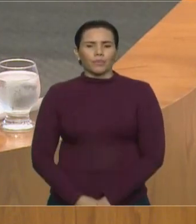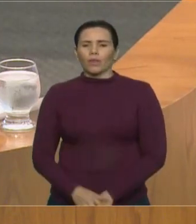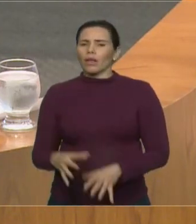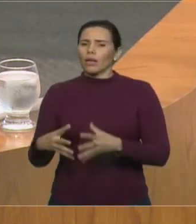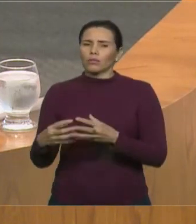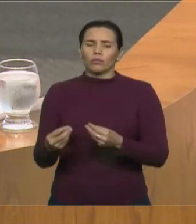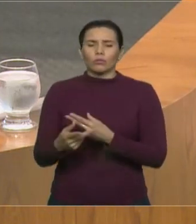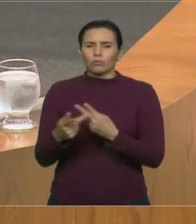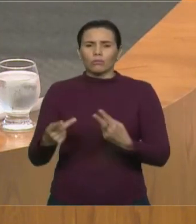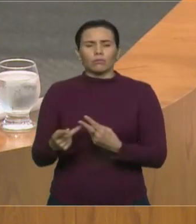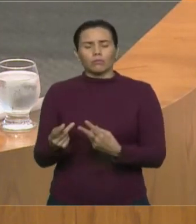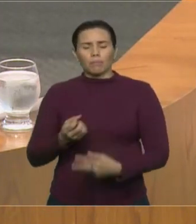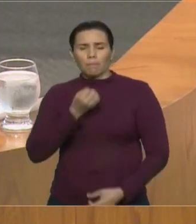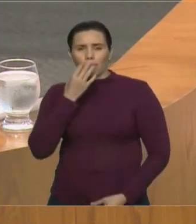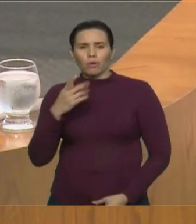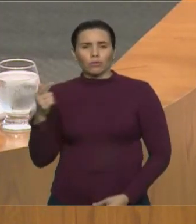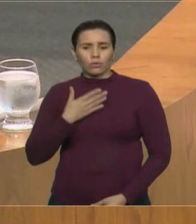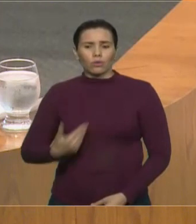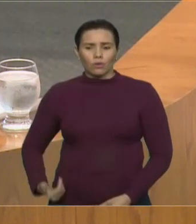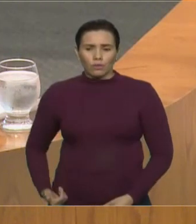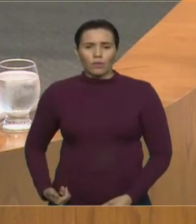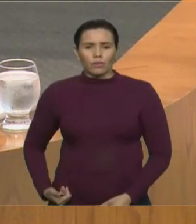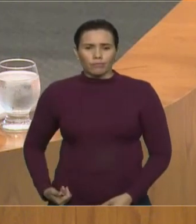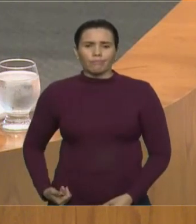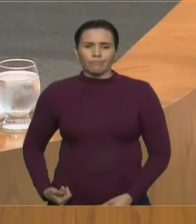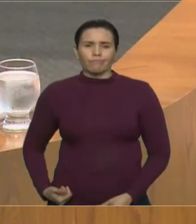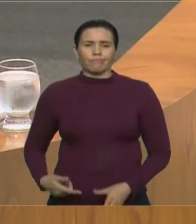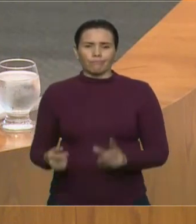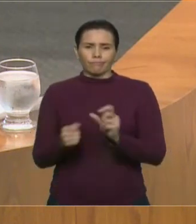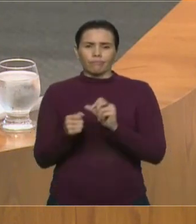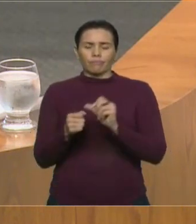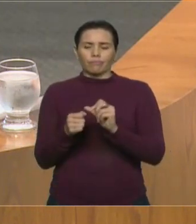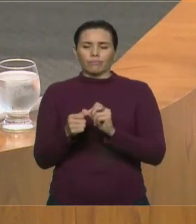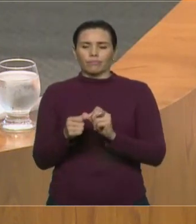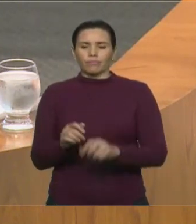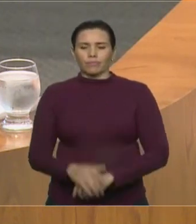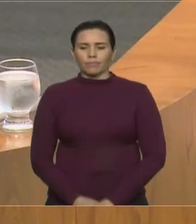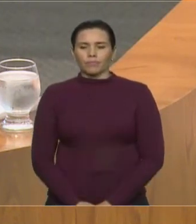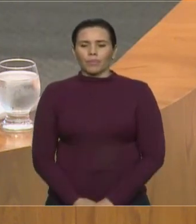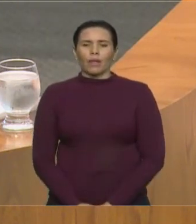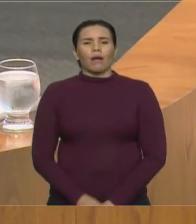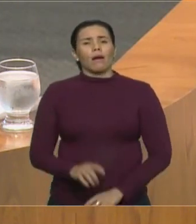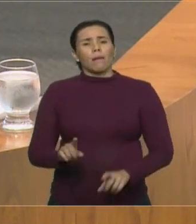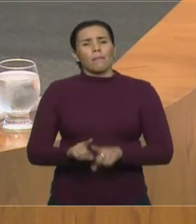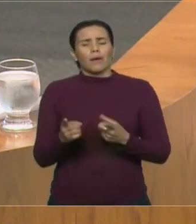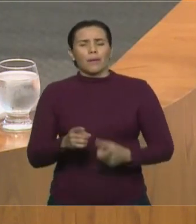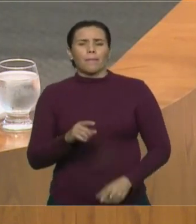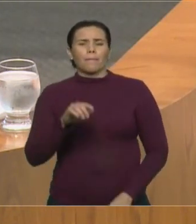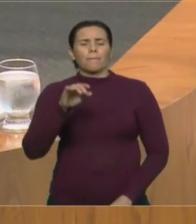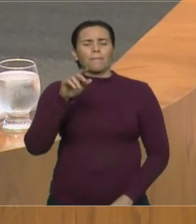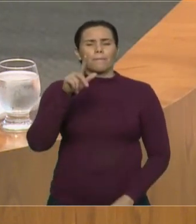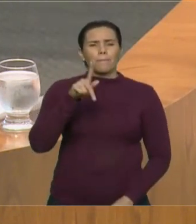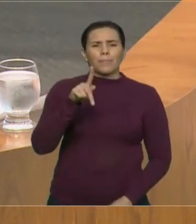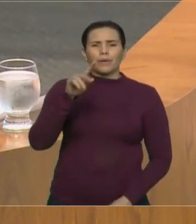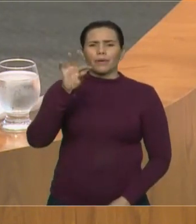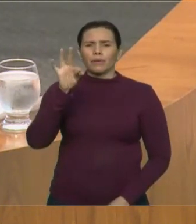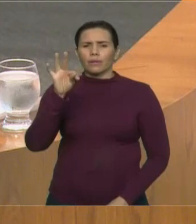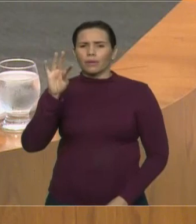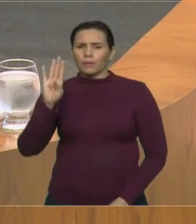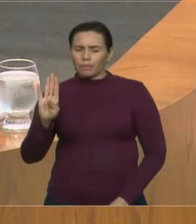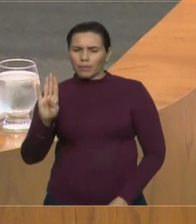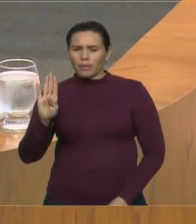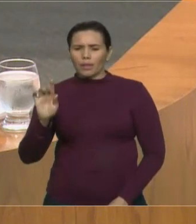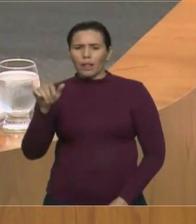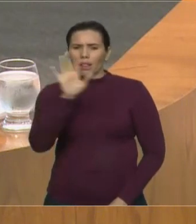Estadual. Agora, se tratando do PTB Nacional, apoia,